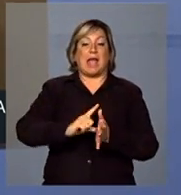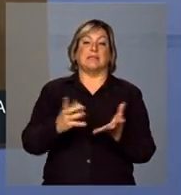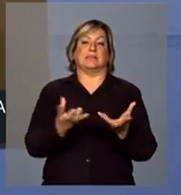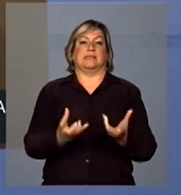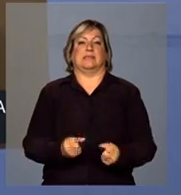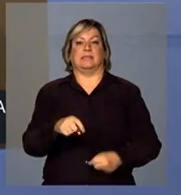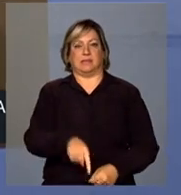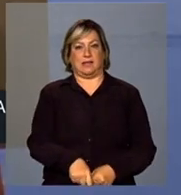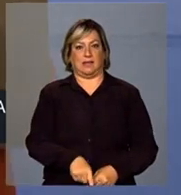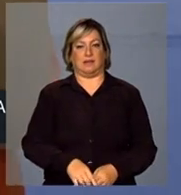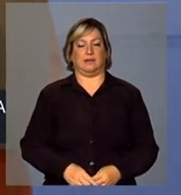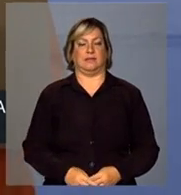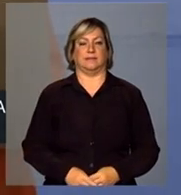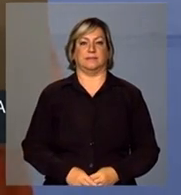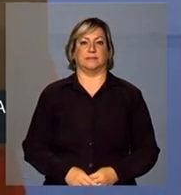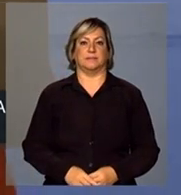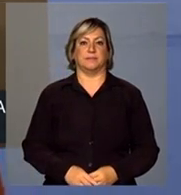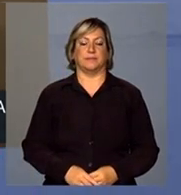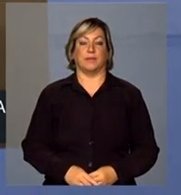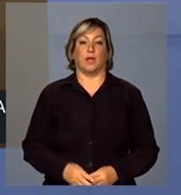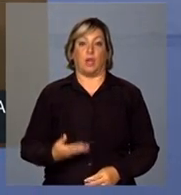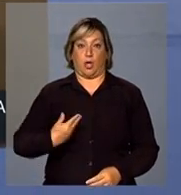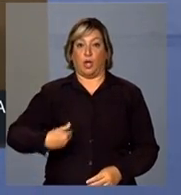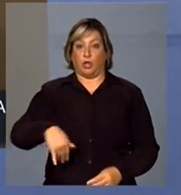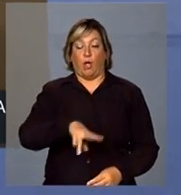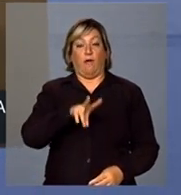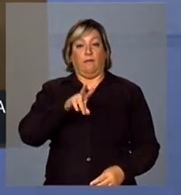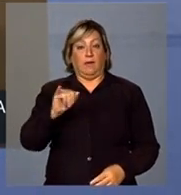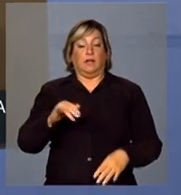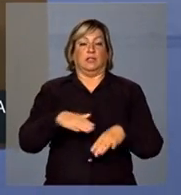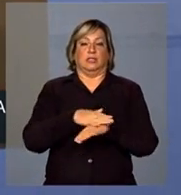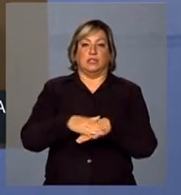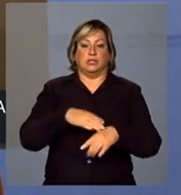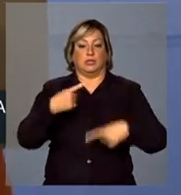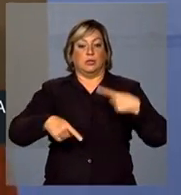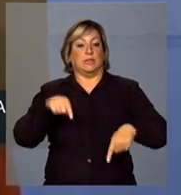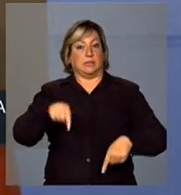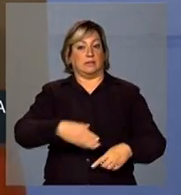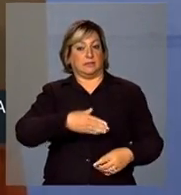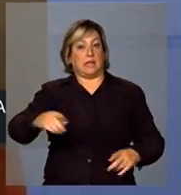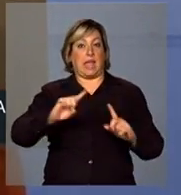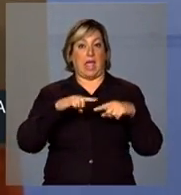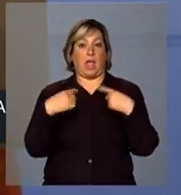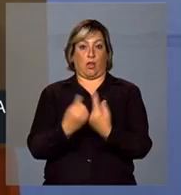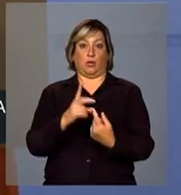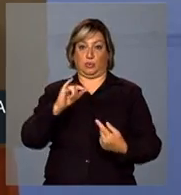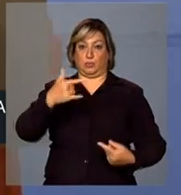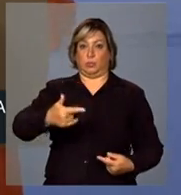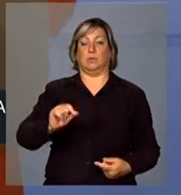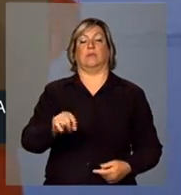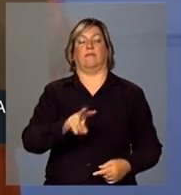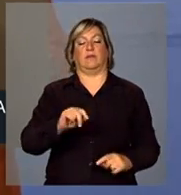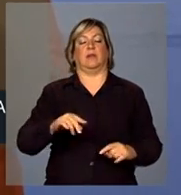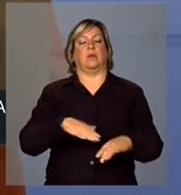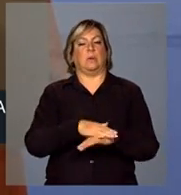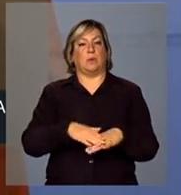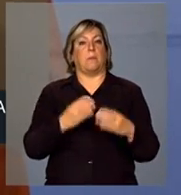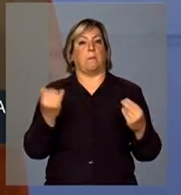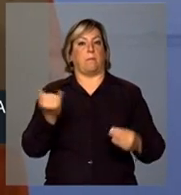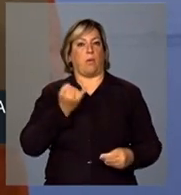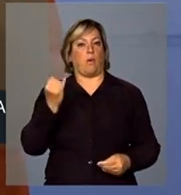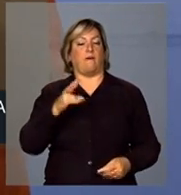seca. Nós vamos discutir isso nessa reunião, que é muito importante e que vai